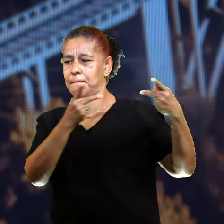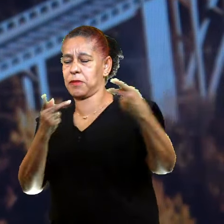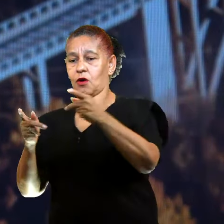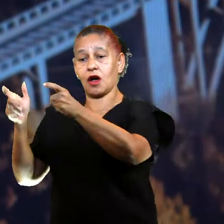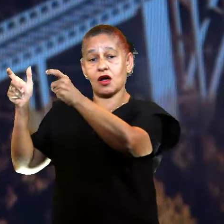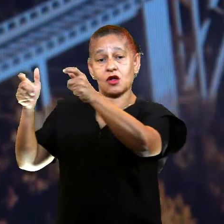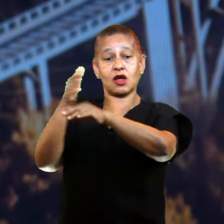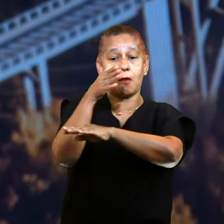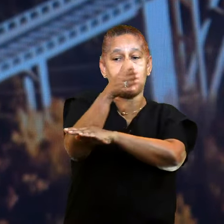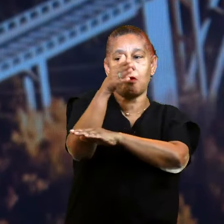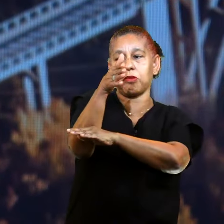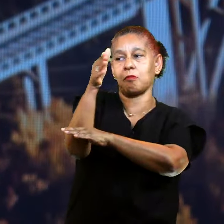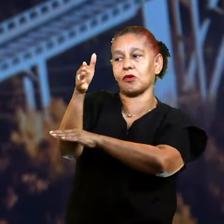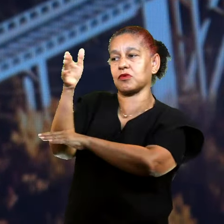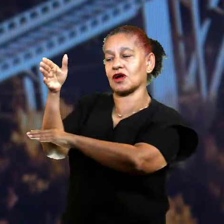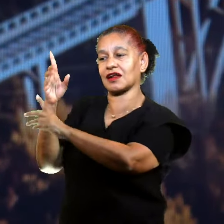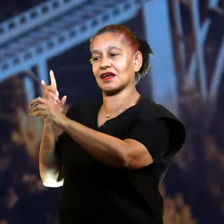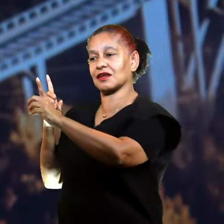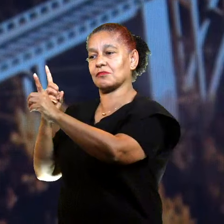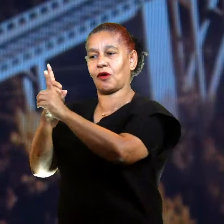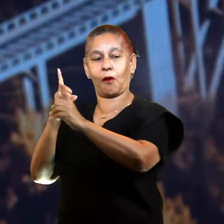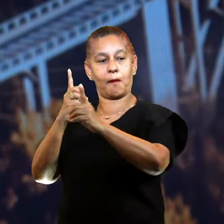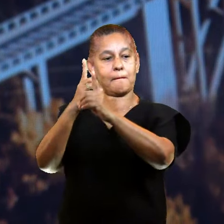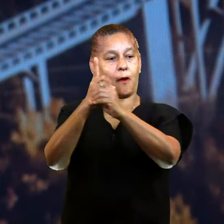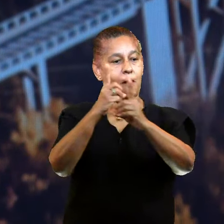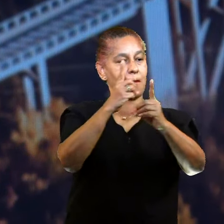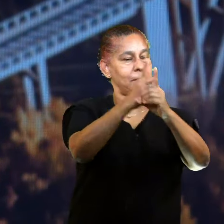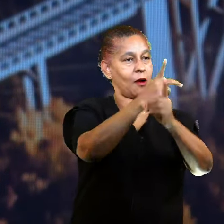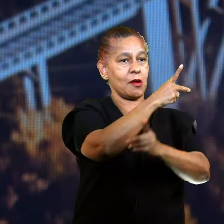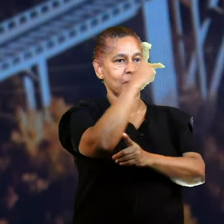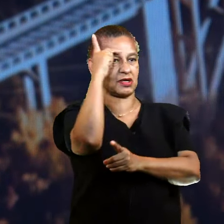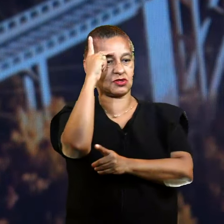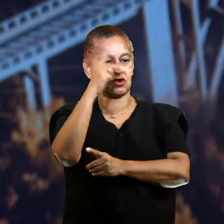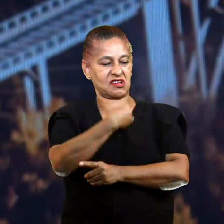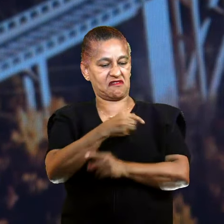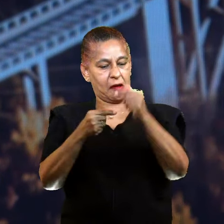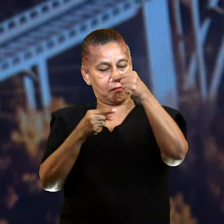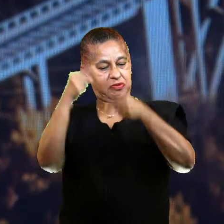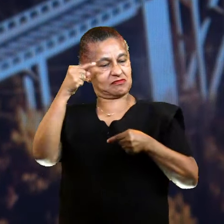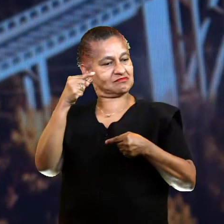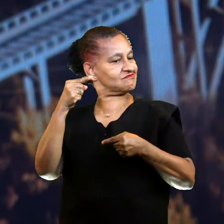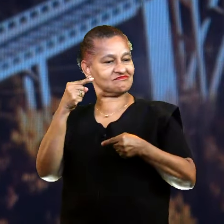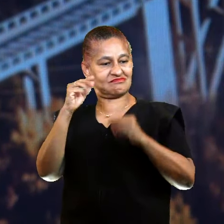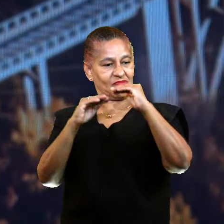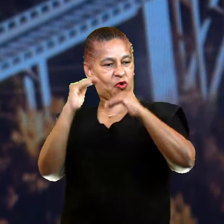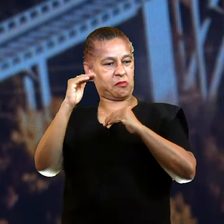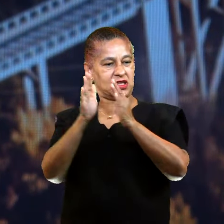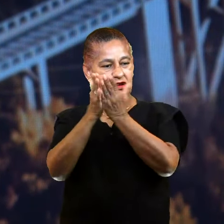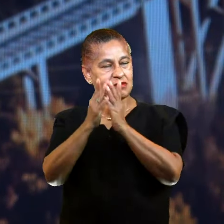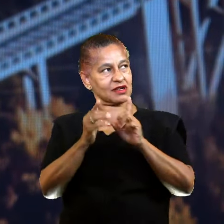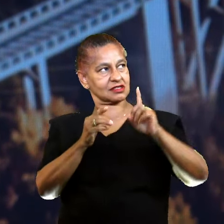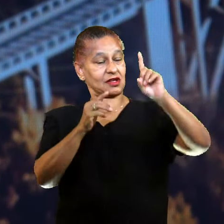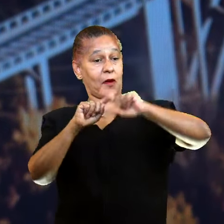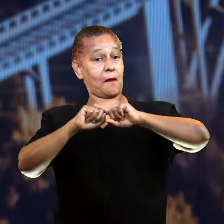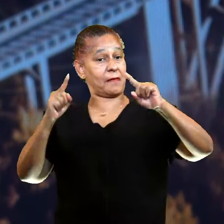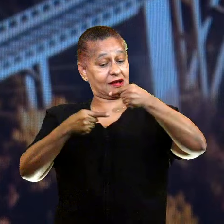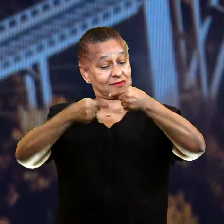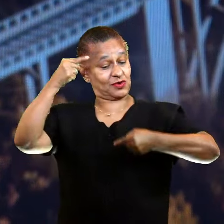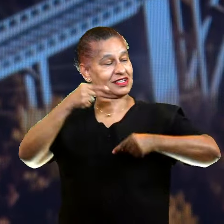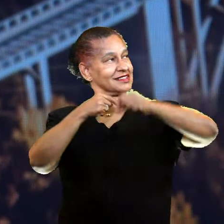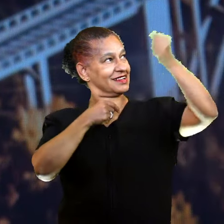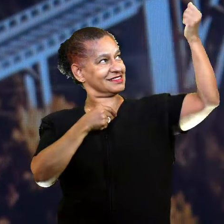e tendo encontro com pessoas incoerentes. E quando a incoerência da graça